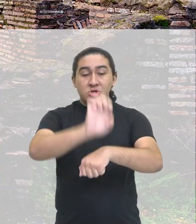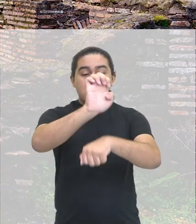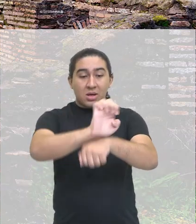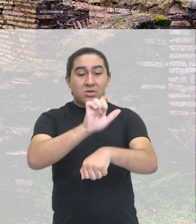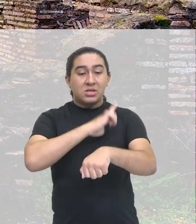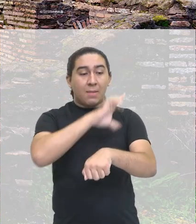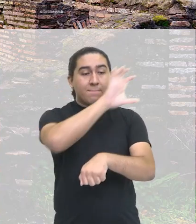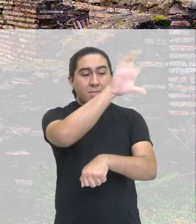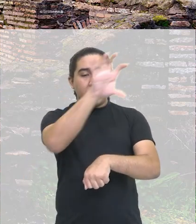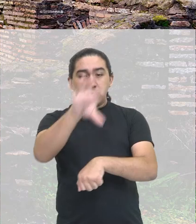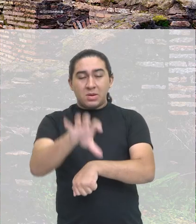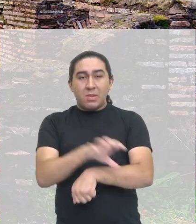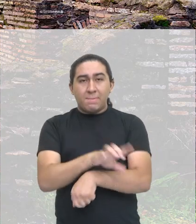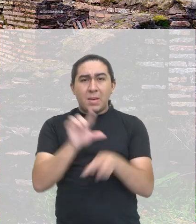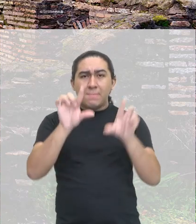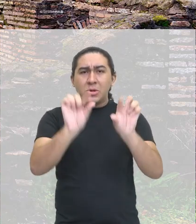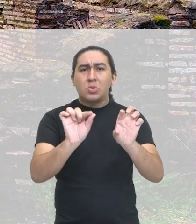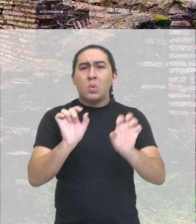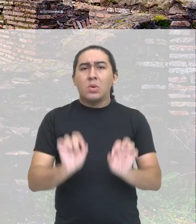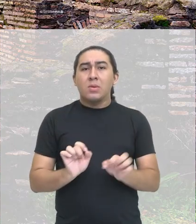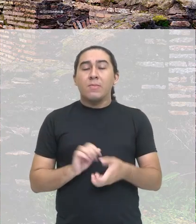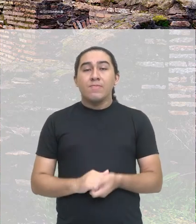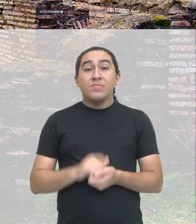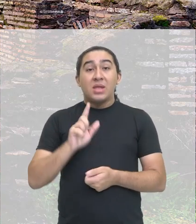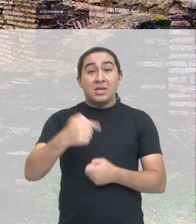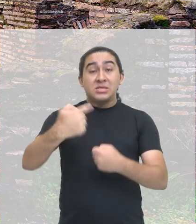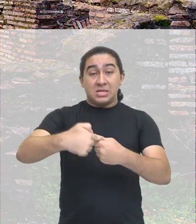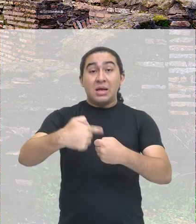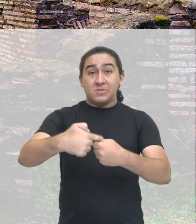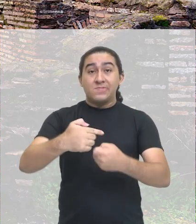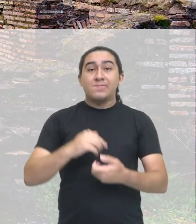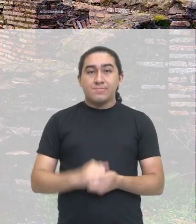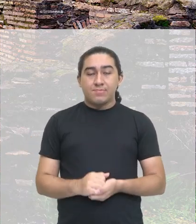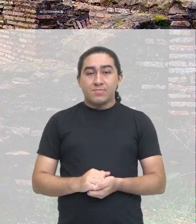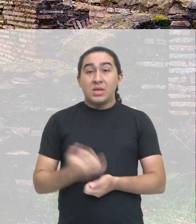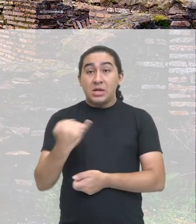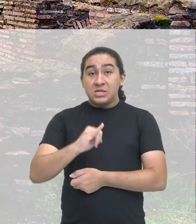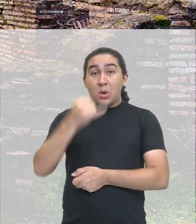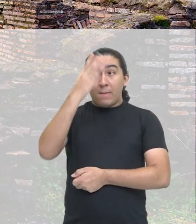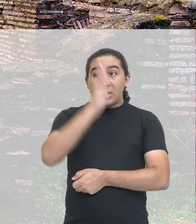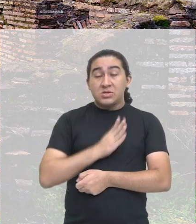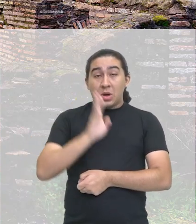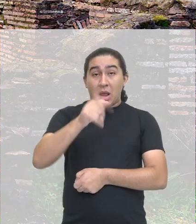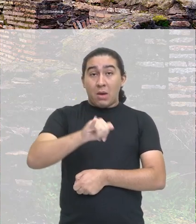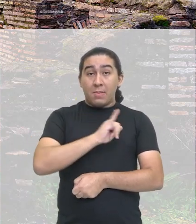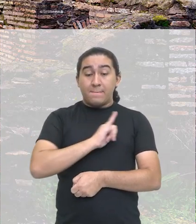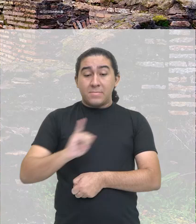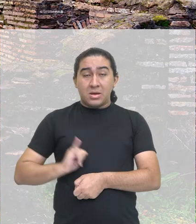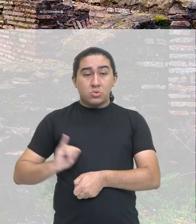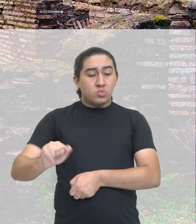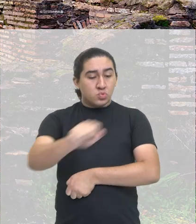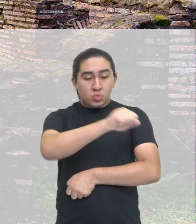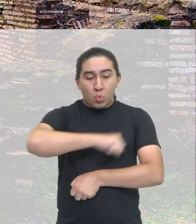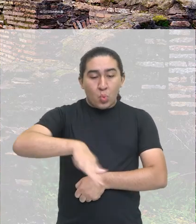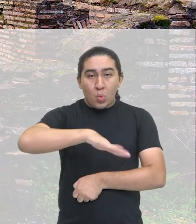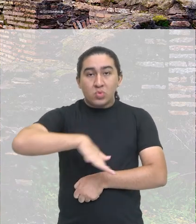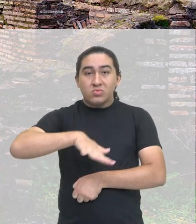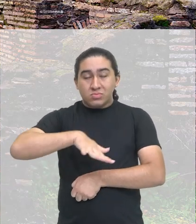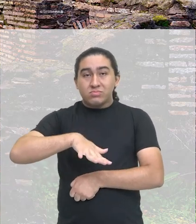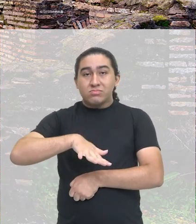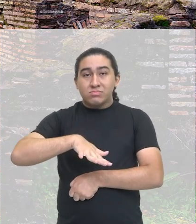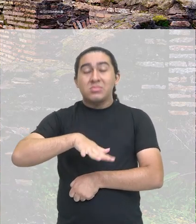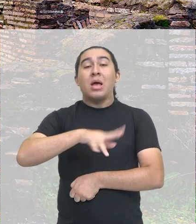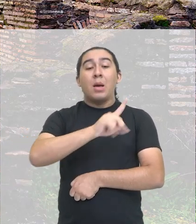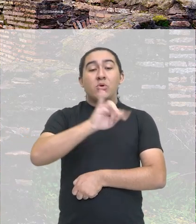dividirem em pedaços ainda menores que são quem? As cidades, não é? Então, se o Brasil fosse um Império como um todo, as províncias